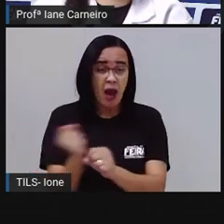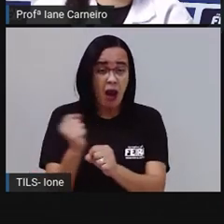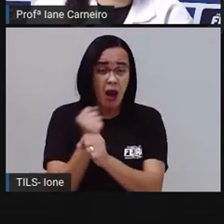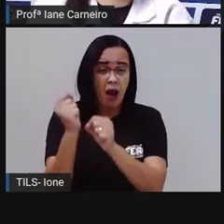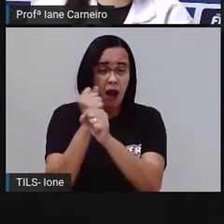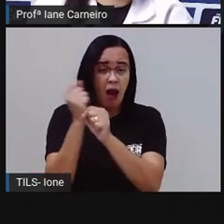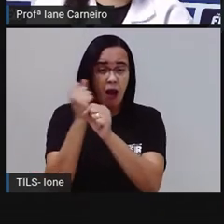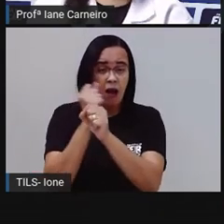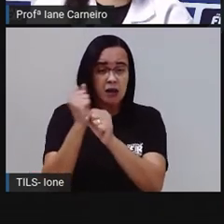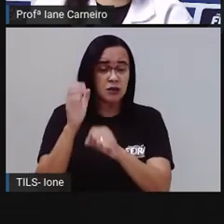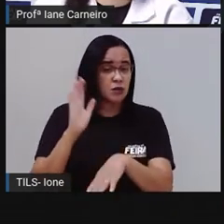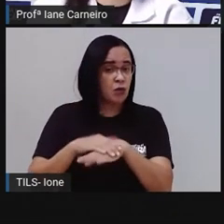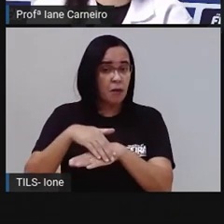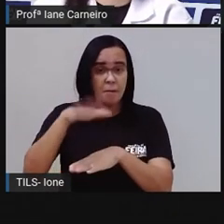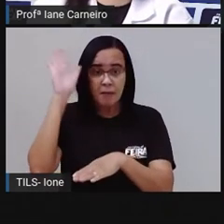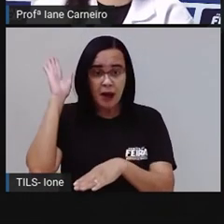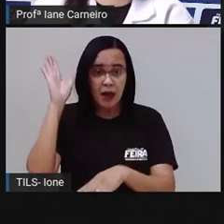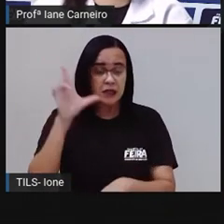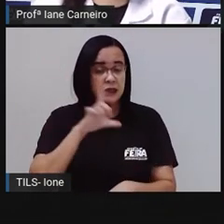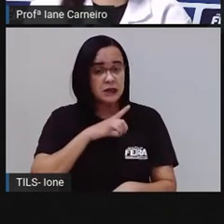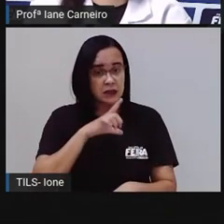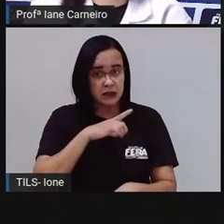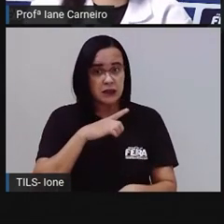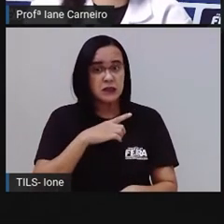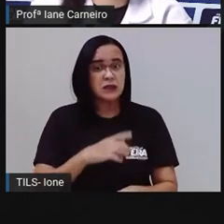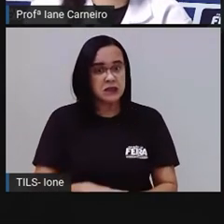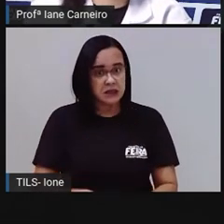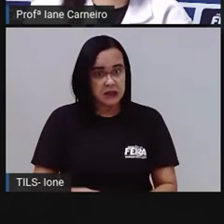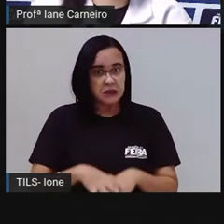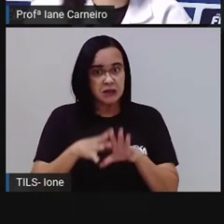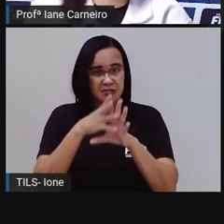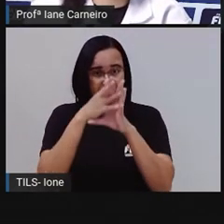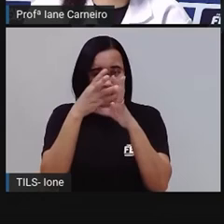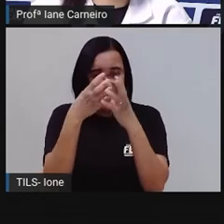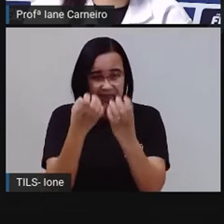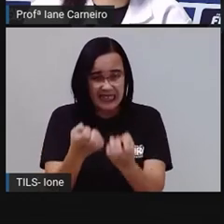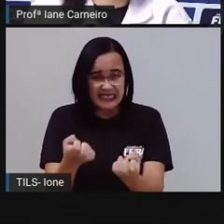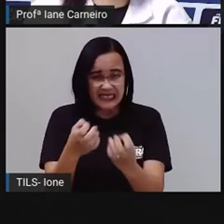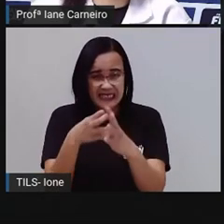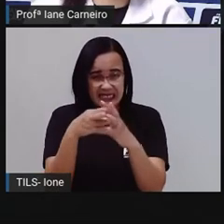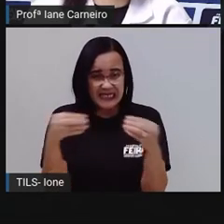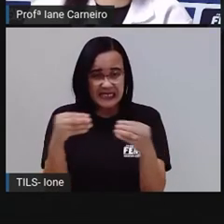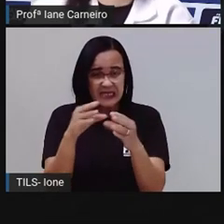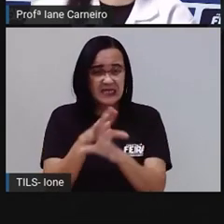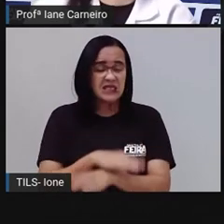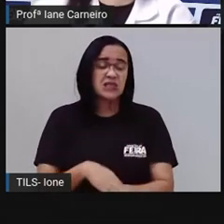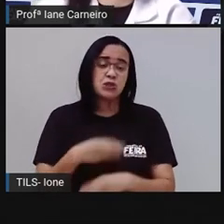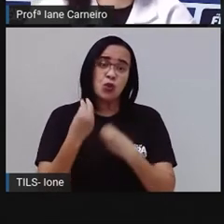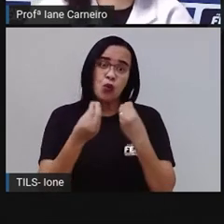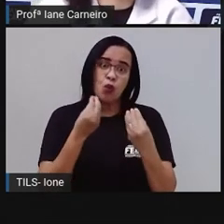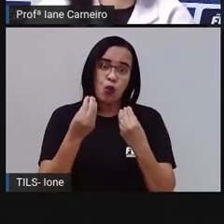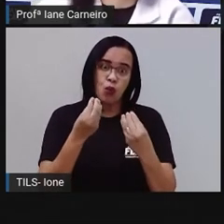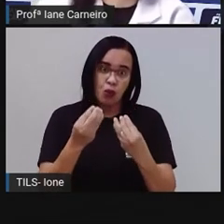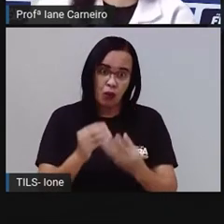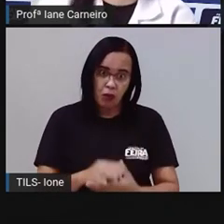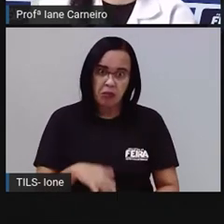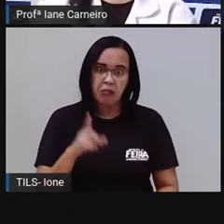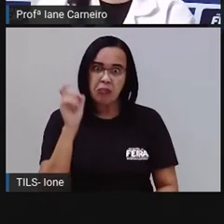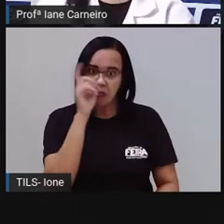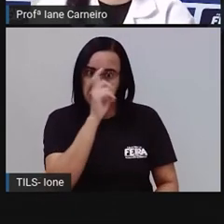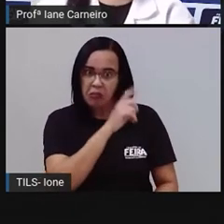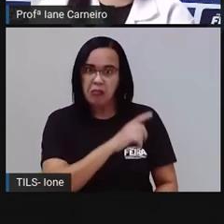cem anos, na verdade. Mais de cem anos para se decompor, né? Esse prego aí da sua casa, da lá da construção,